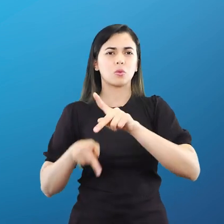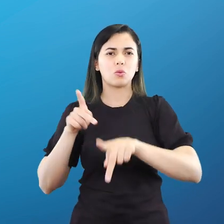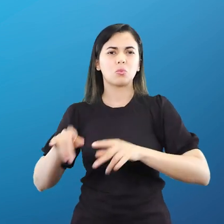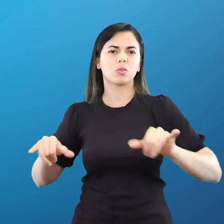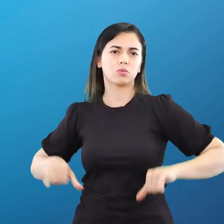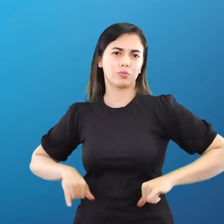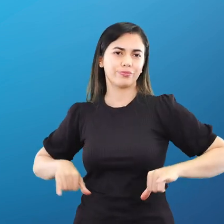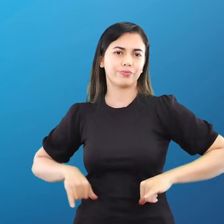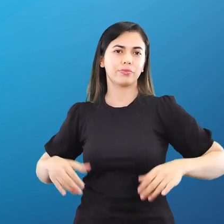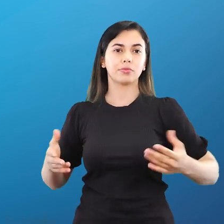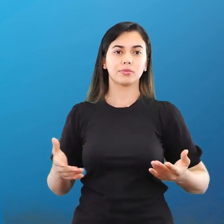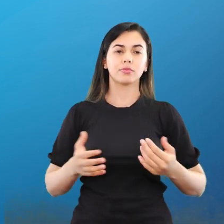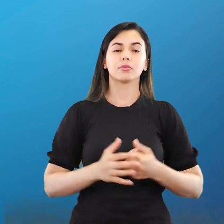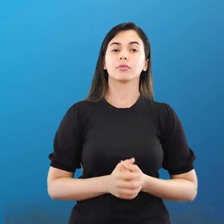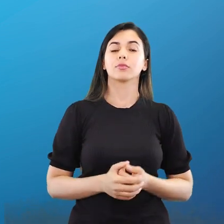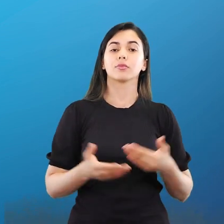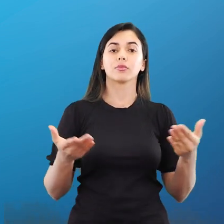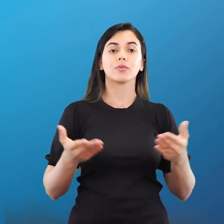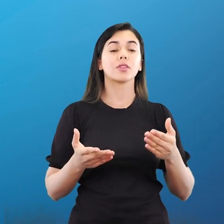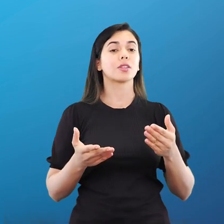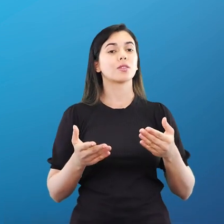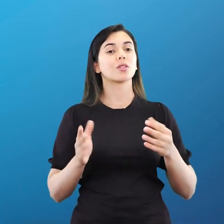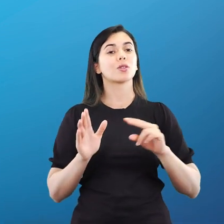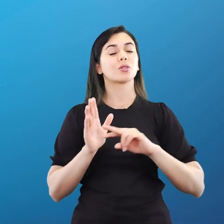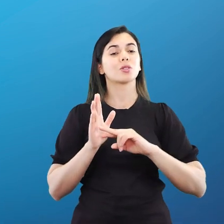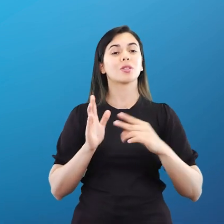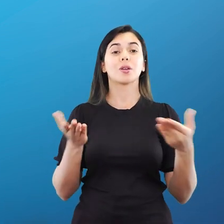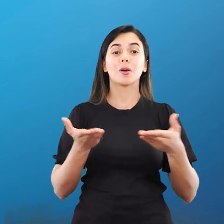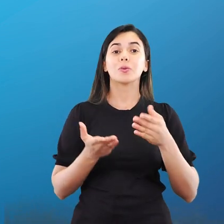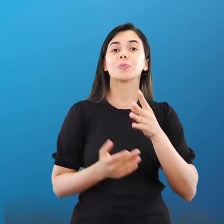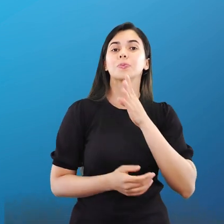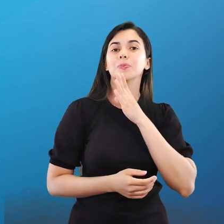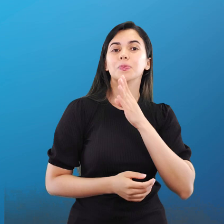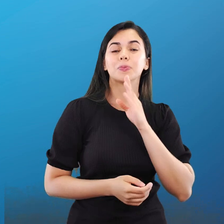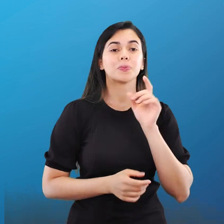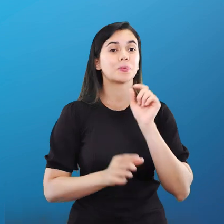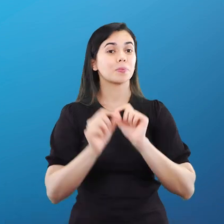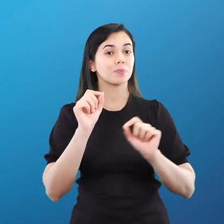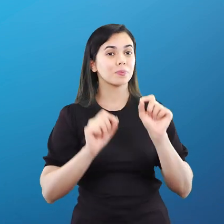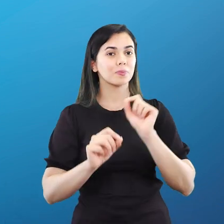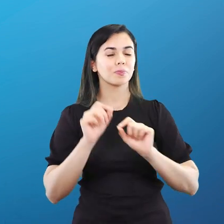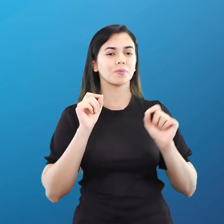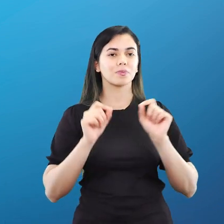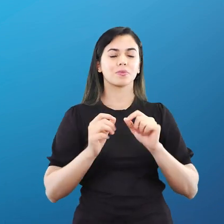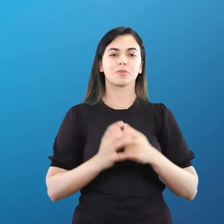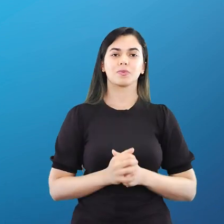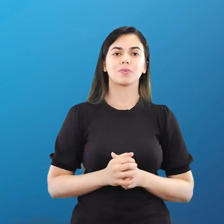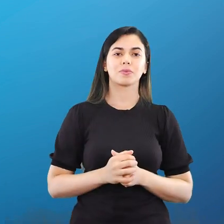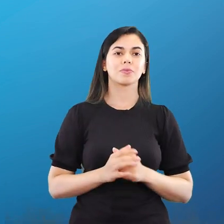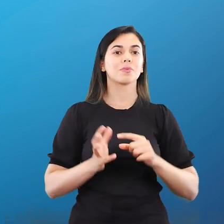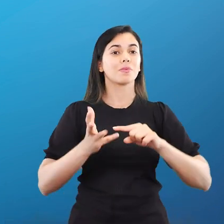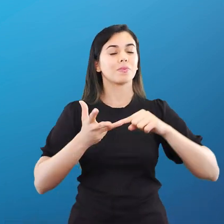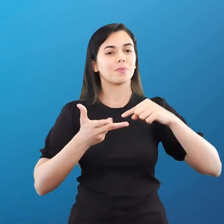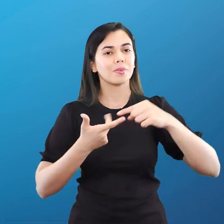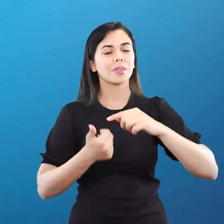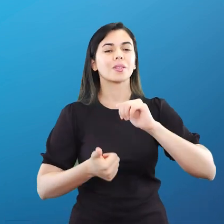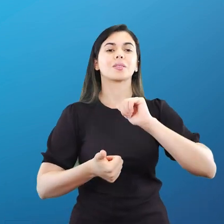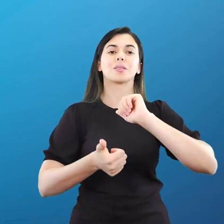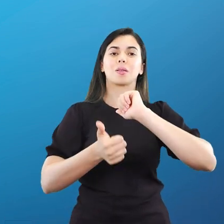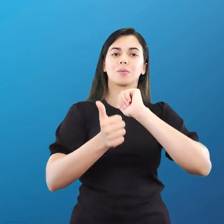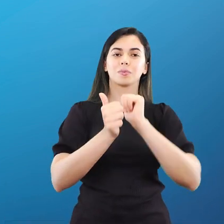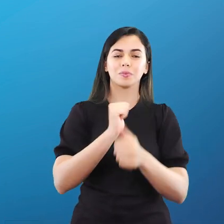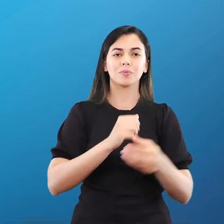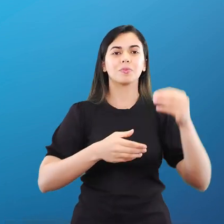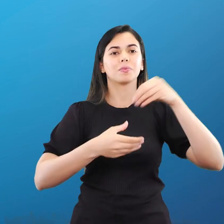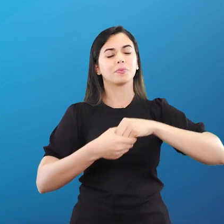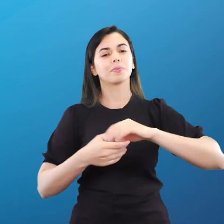Então, esse é o símbolo, tá? Agora, a gente vai conhecer as modalidades que estarão presentes nessa